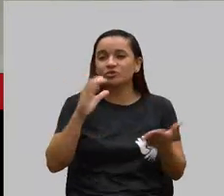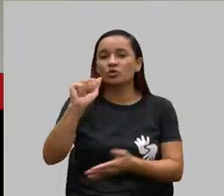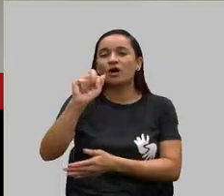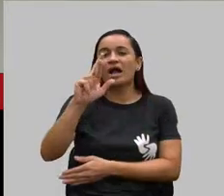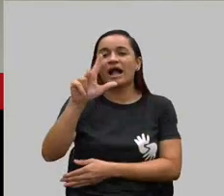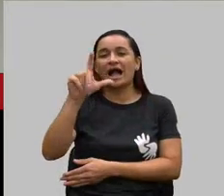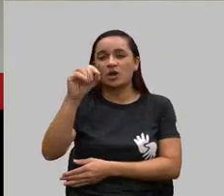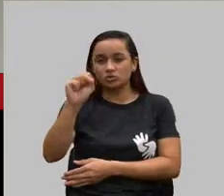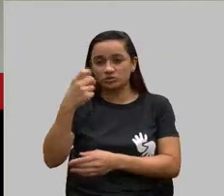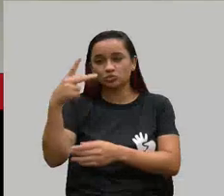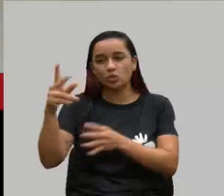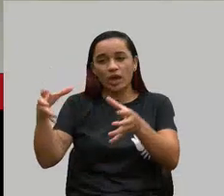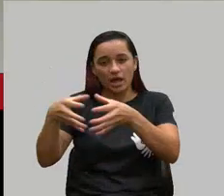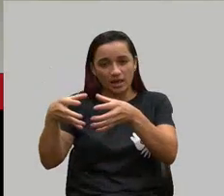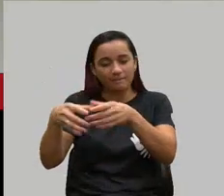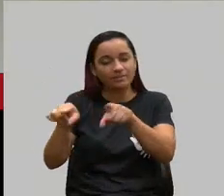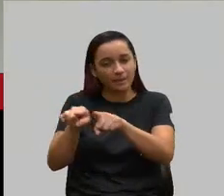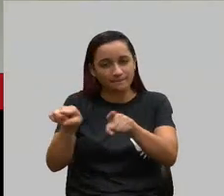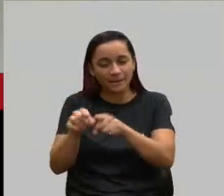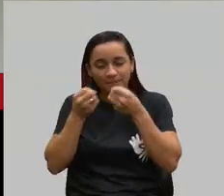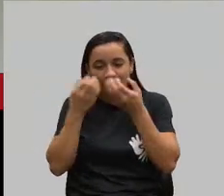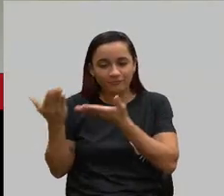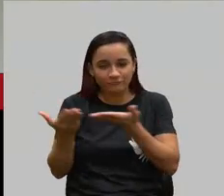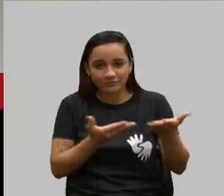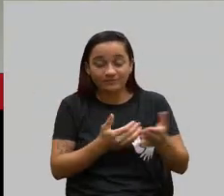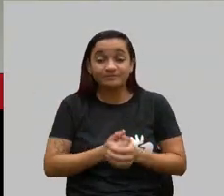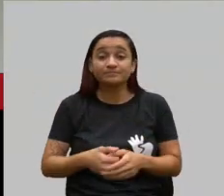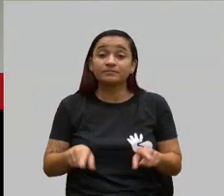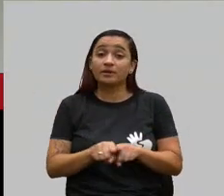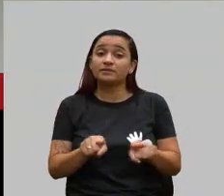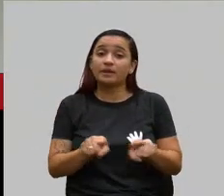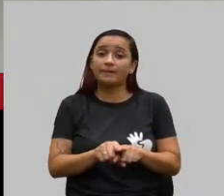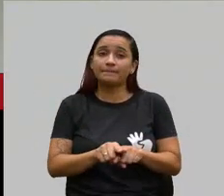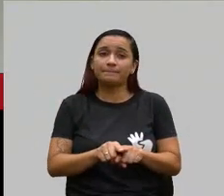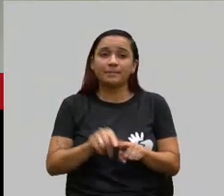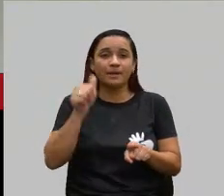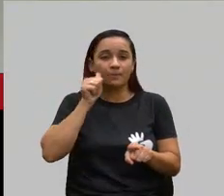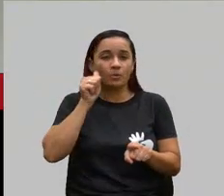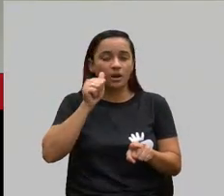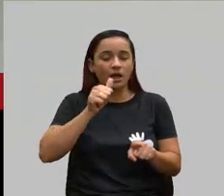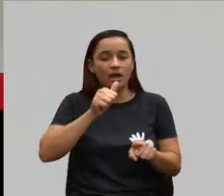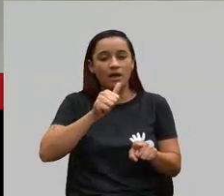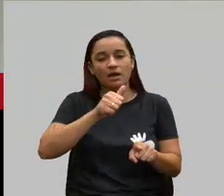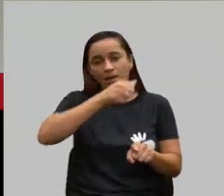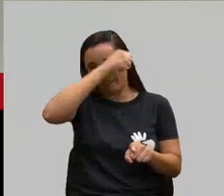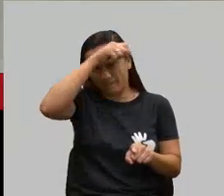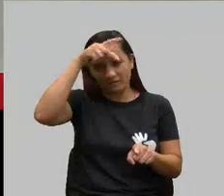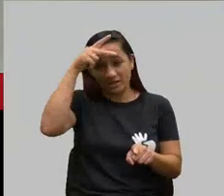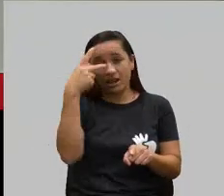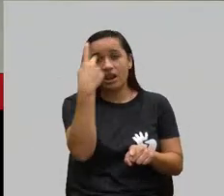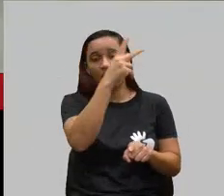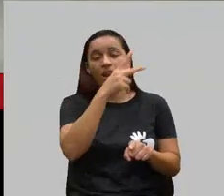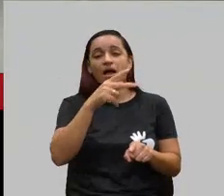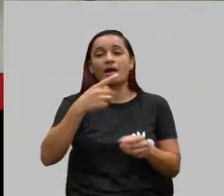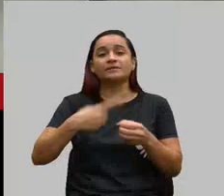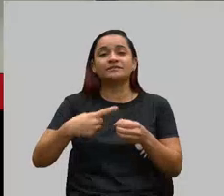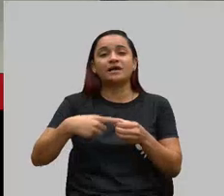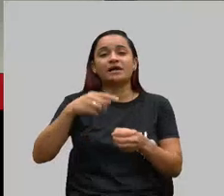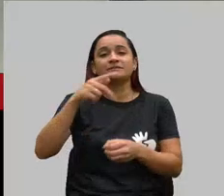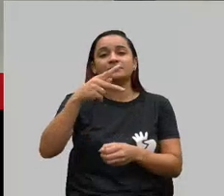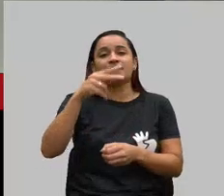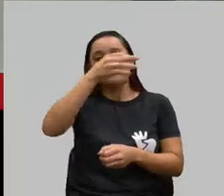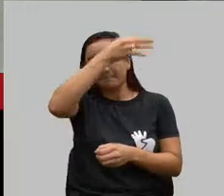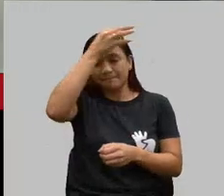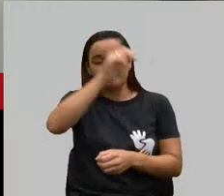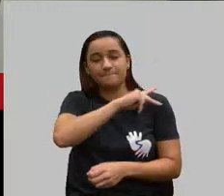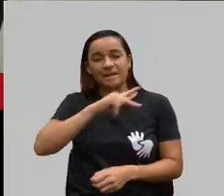sua equipe também. Está aqui também a primeira-dama de presidente Olegário e também a turma de presidente Olegário, que eu tenho orgulho